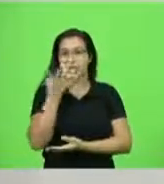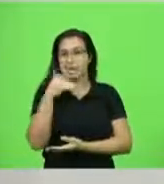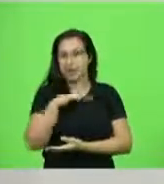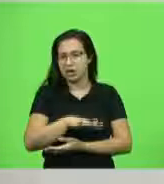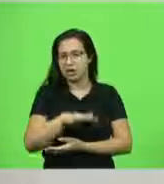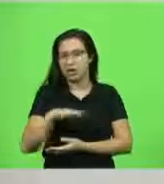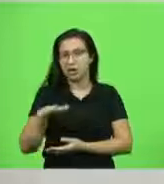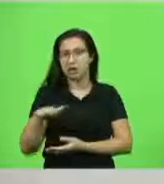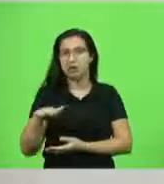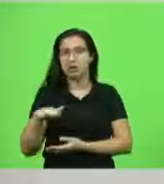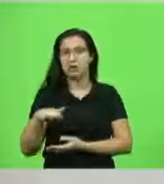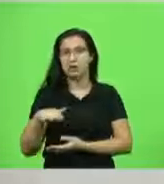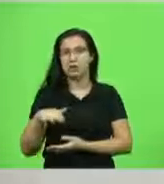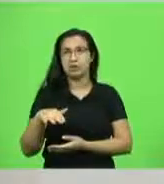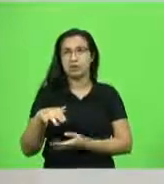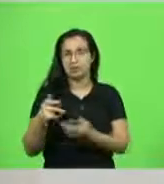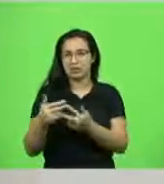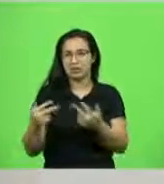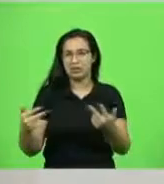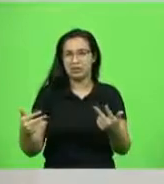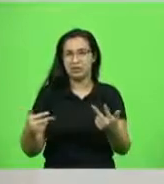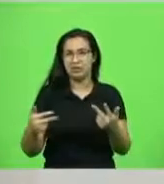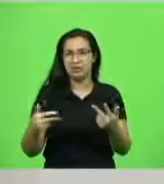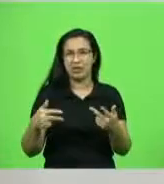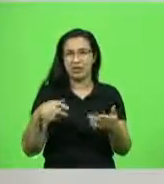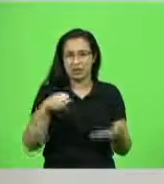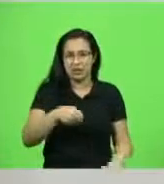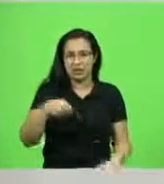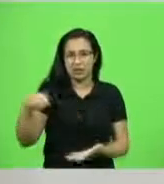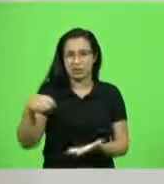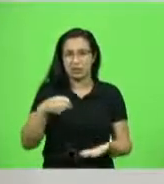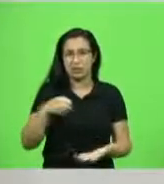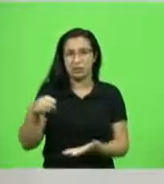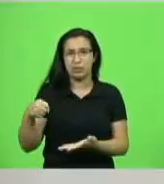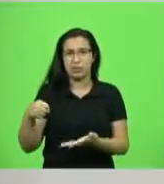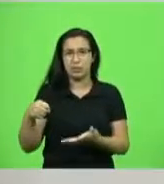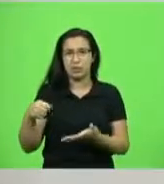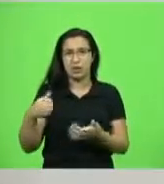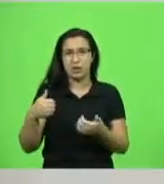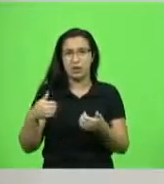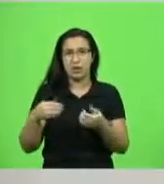estavam com as coisas colocadas do lado da polícia rodoviária, o carro